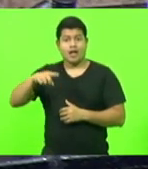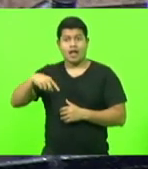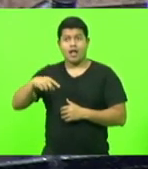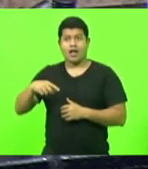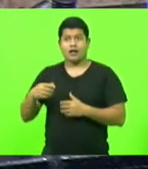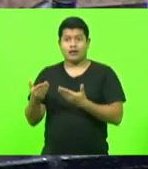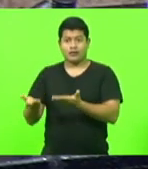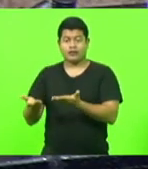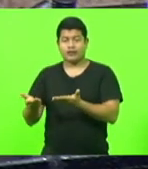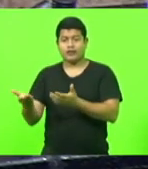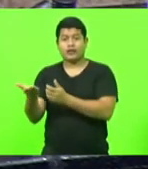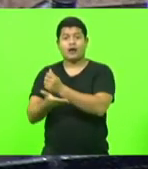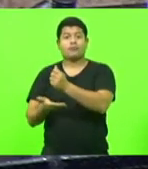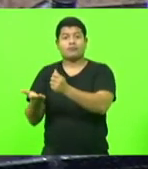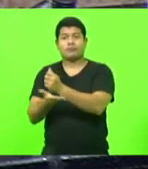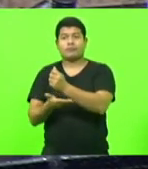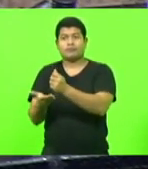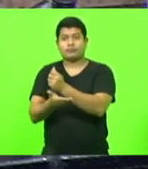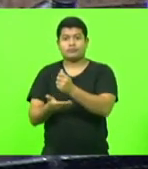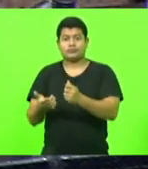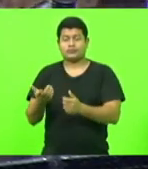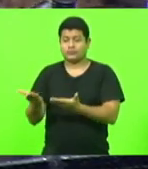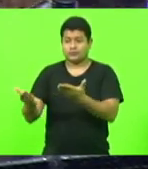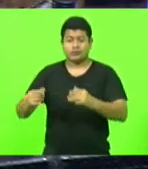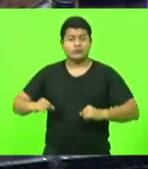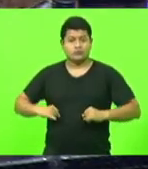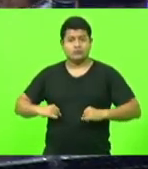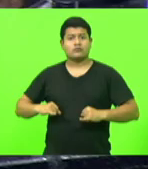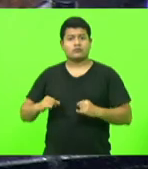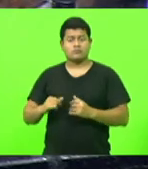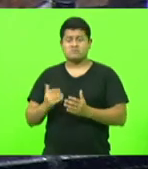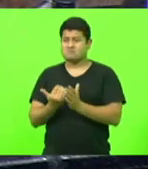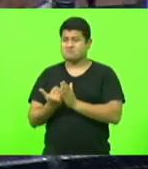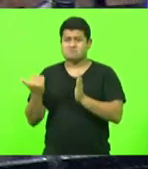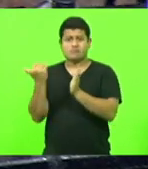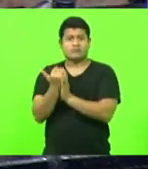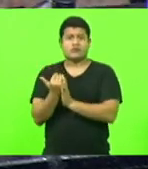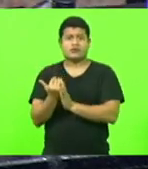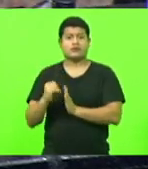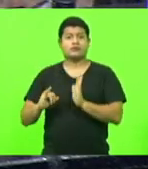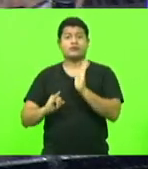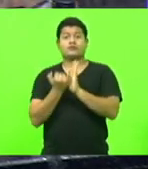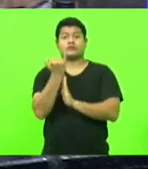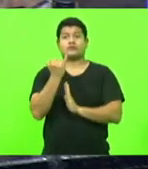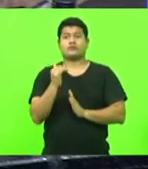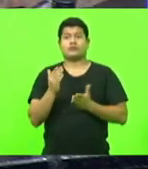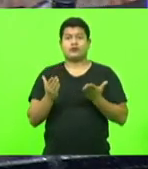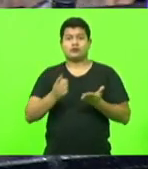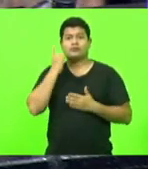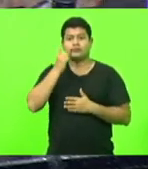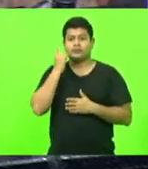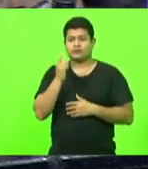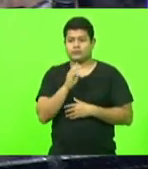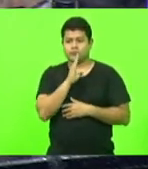ganham menos, que são os que sentem mais a inflação e os deputados ficam quietos.